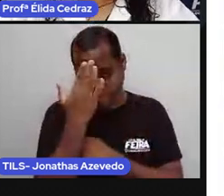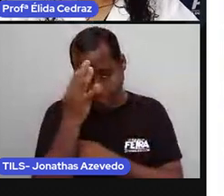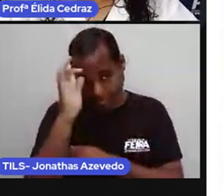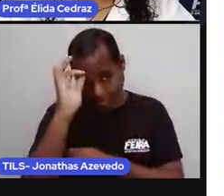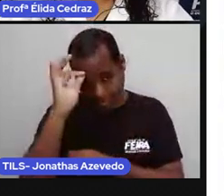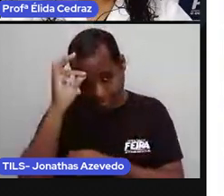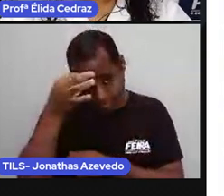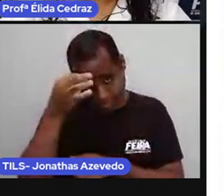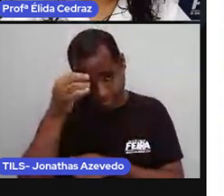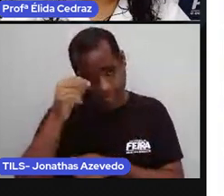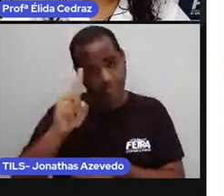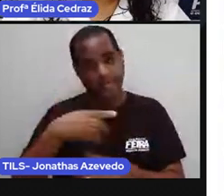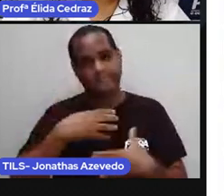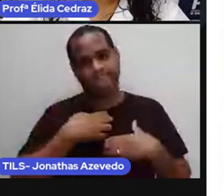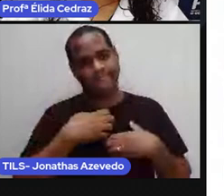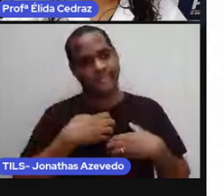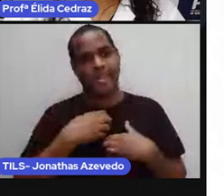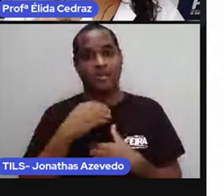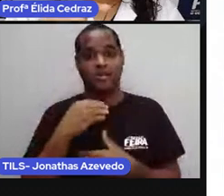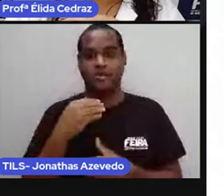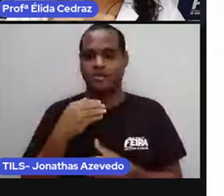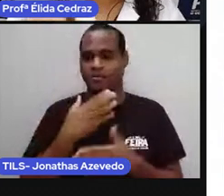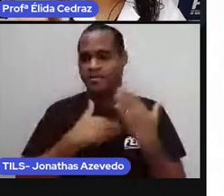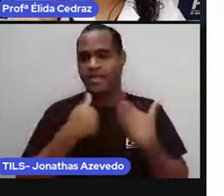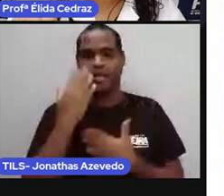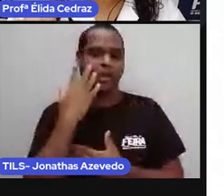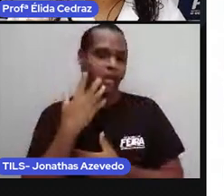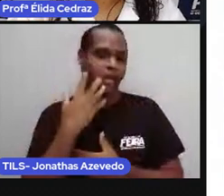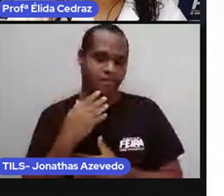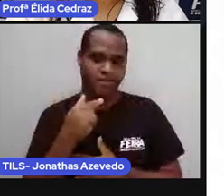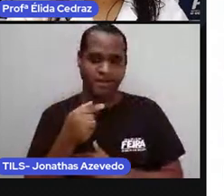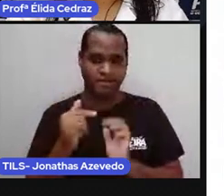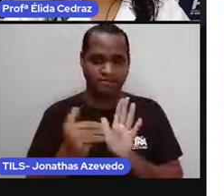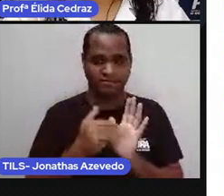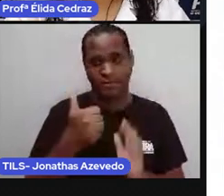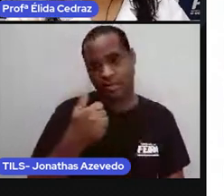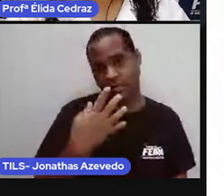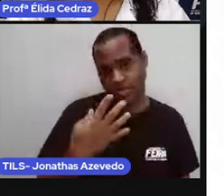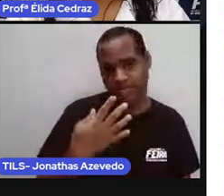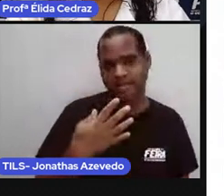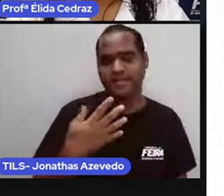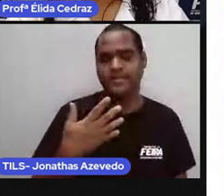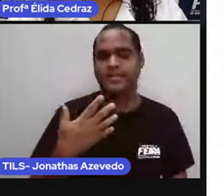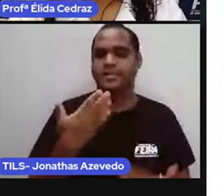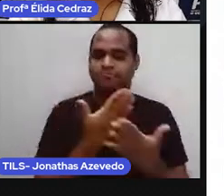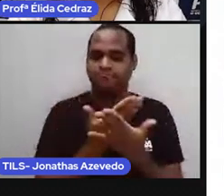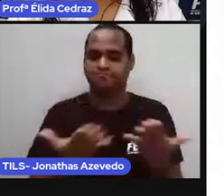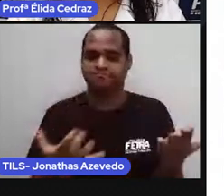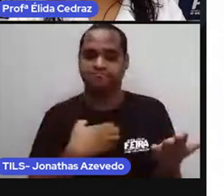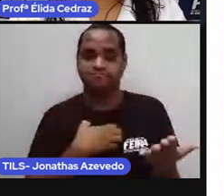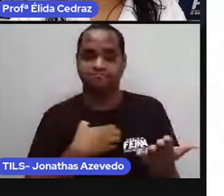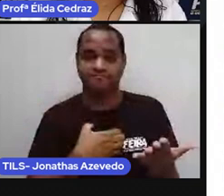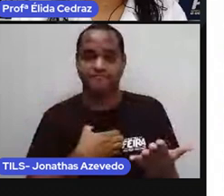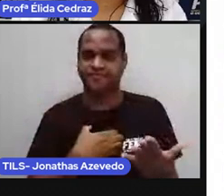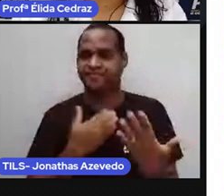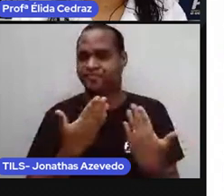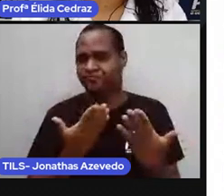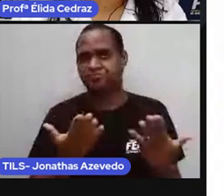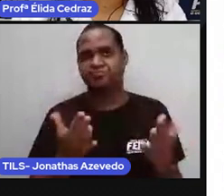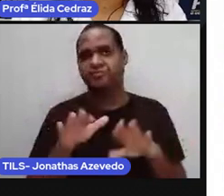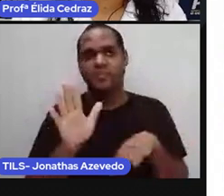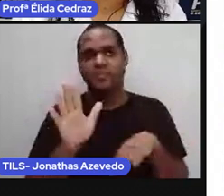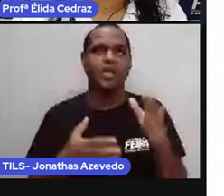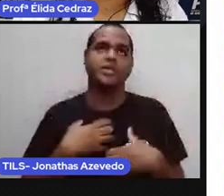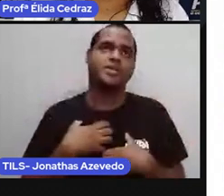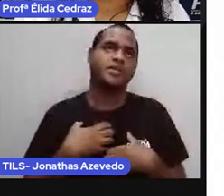que a gente sente, quando criança, de sete a quatorze anos, os sentimentos que deixam a gente